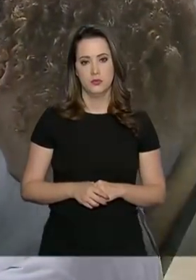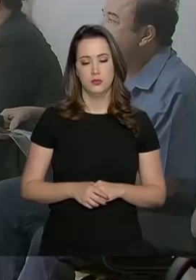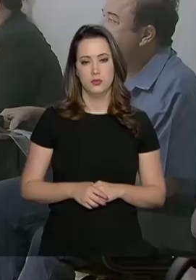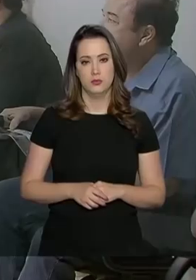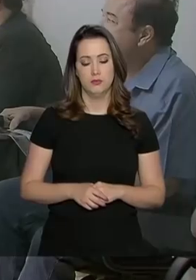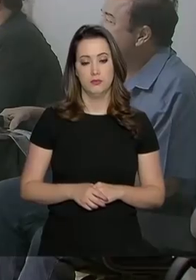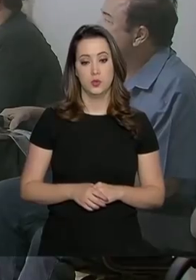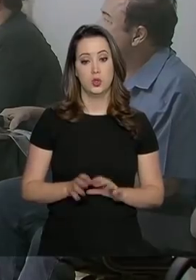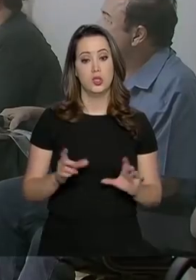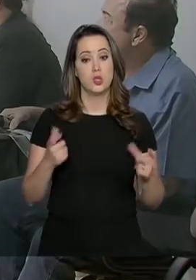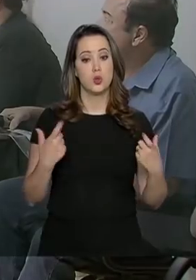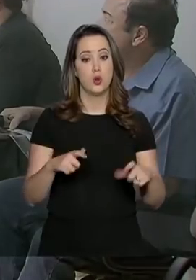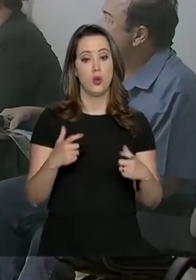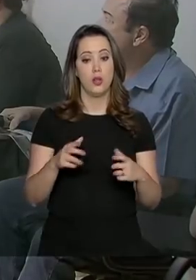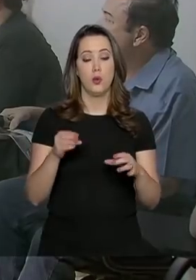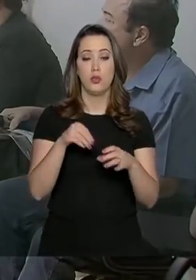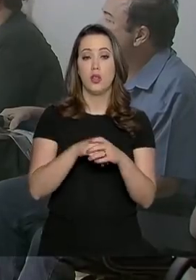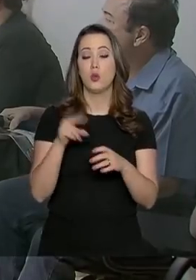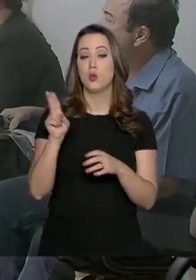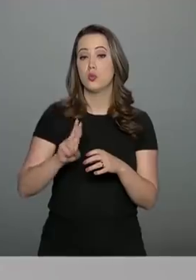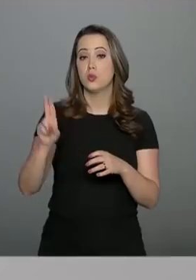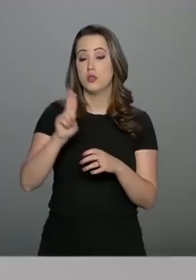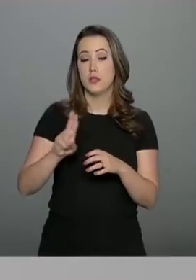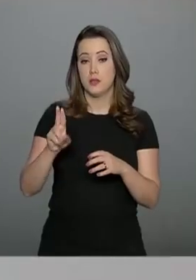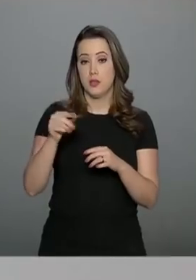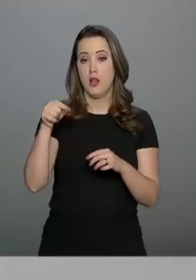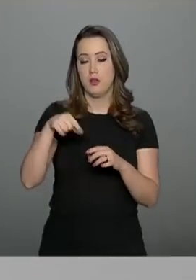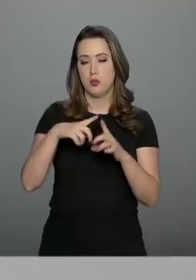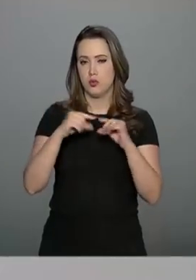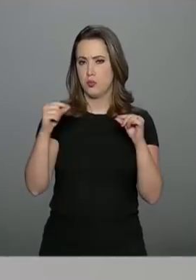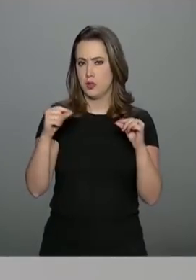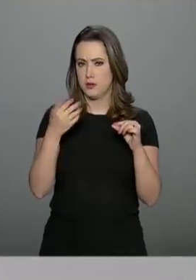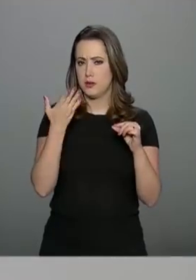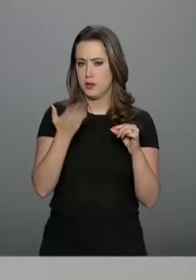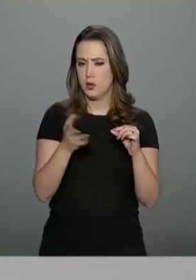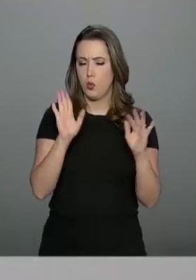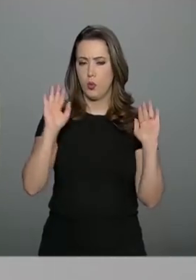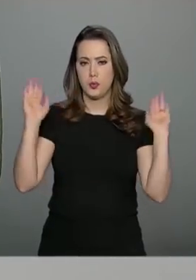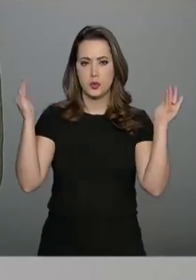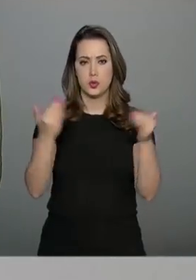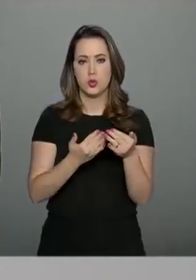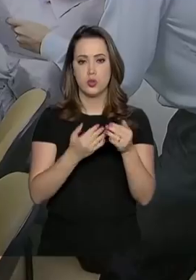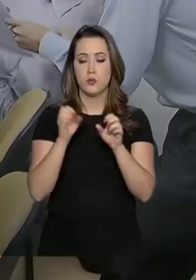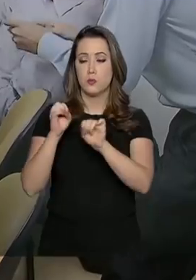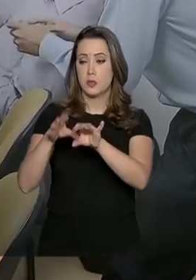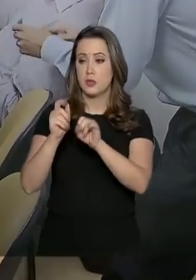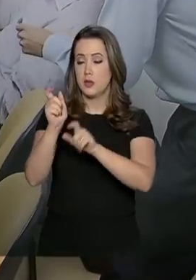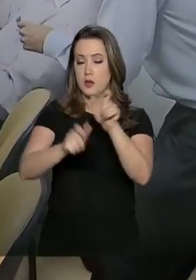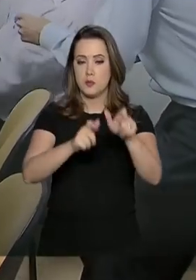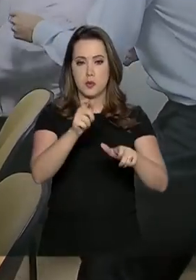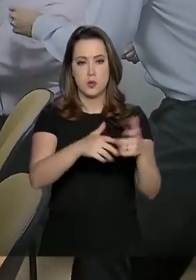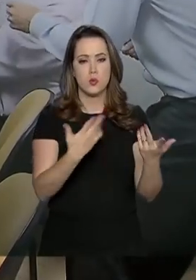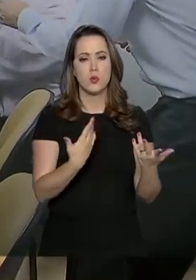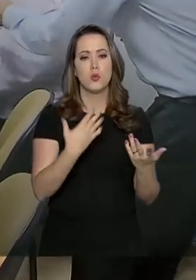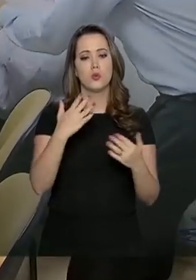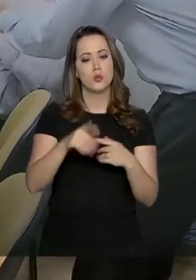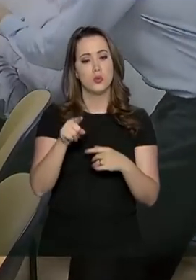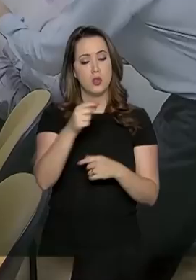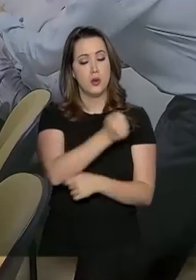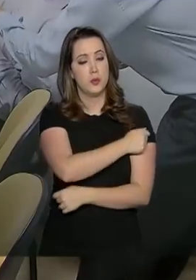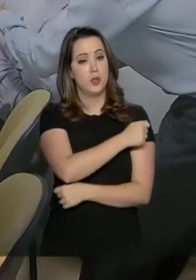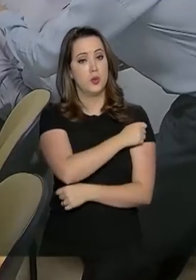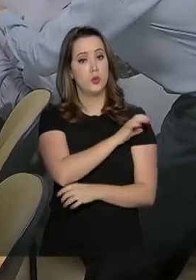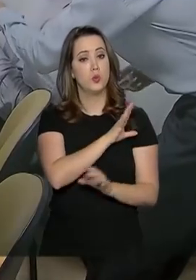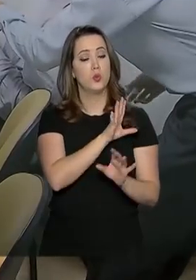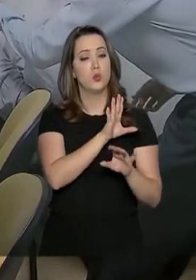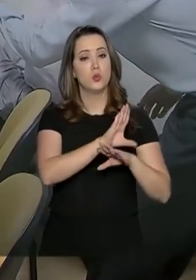Nesse núcleo, em uma universidade de Brasília, o foco é na orientação aos contribuintes. E o atendimento é feito por alunos do